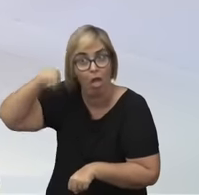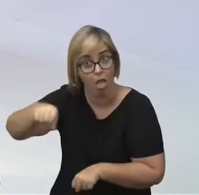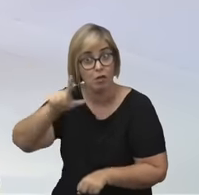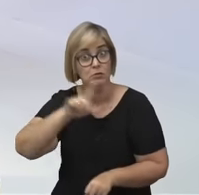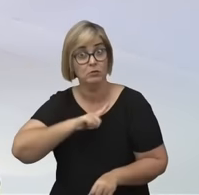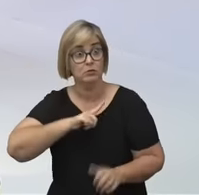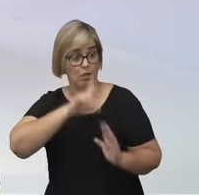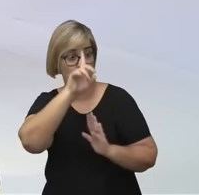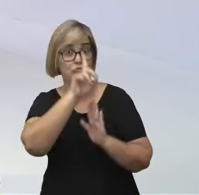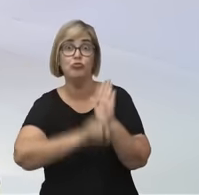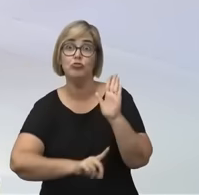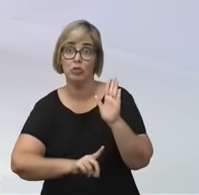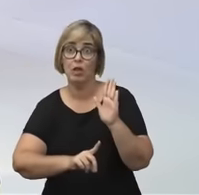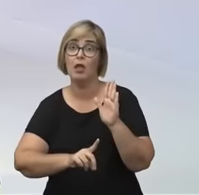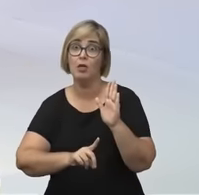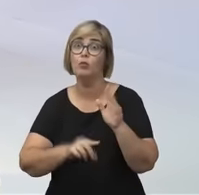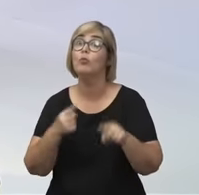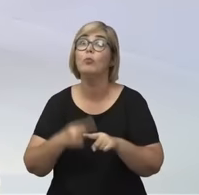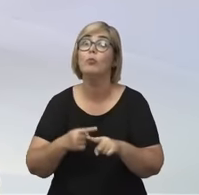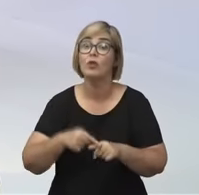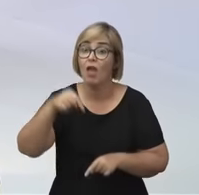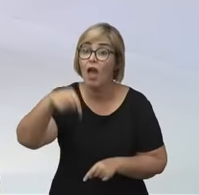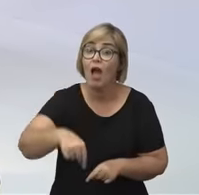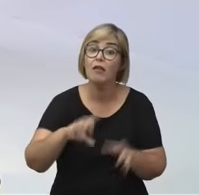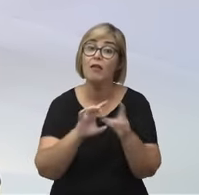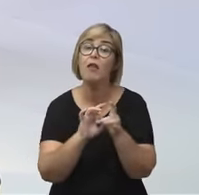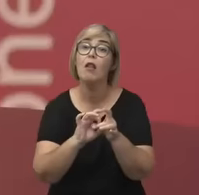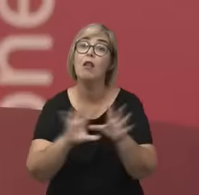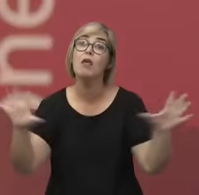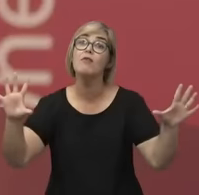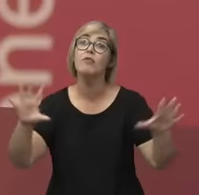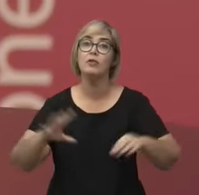mulheres de uma nação livre e civilizada.